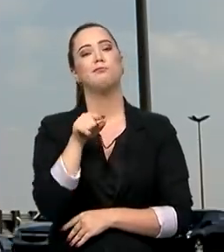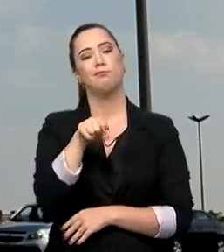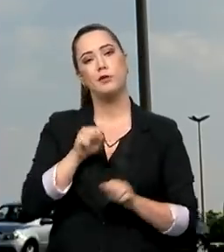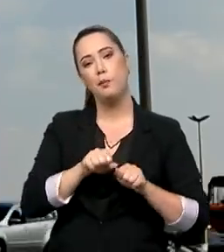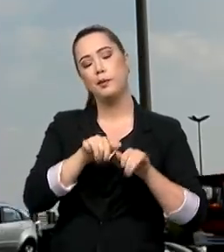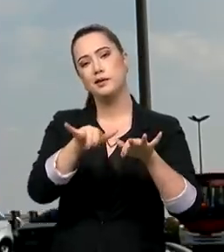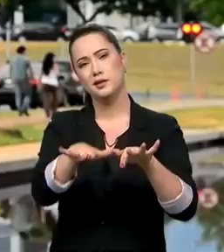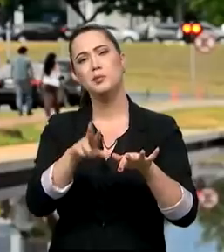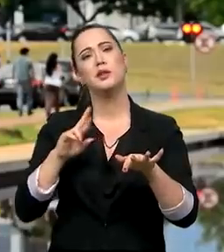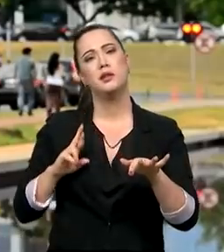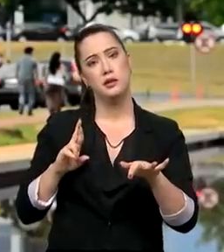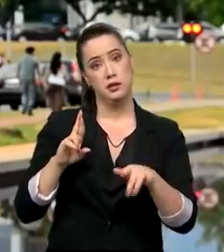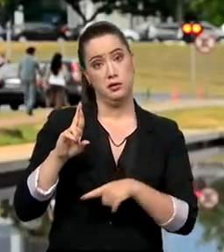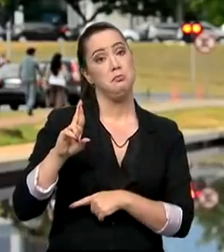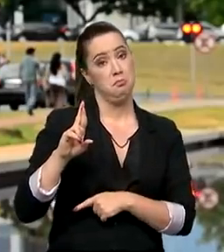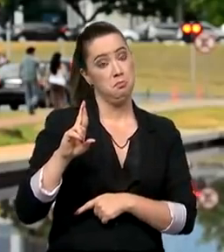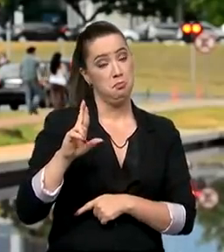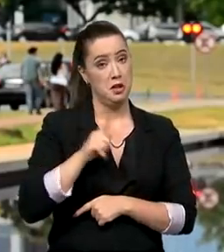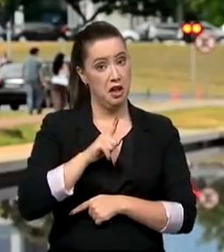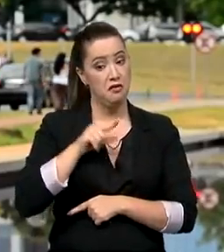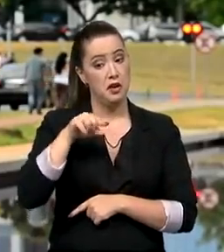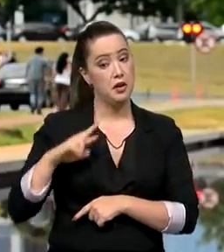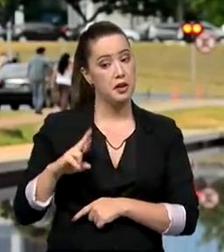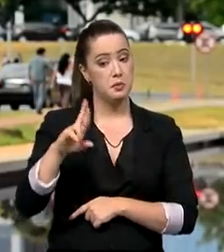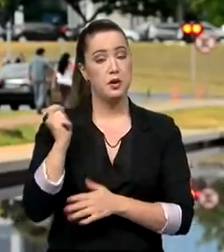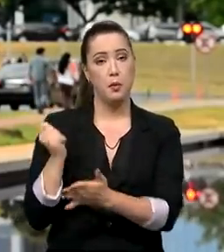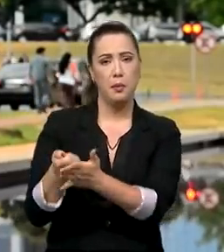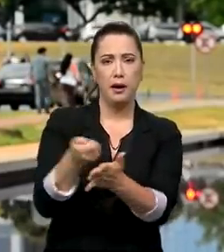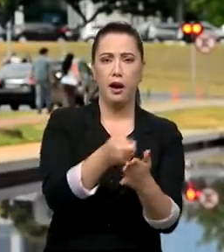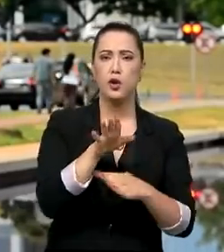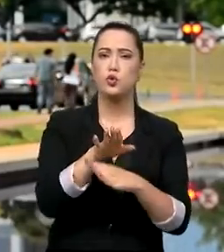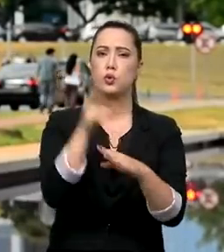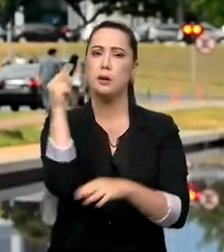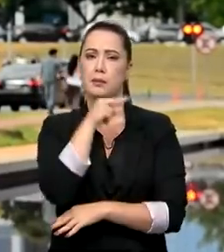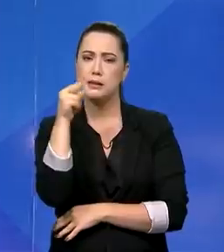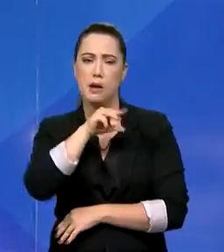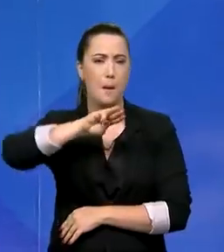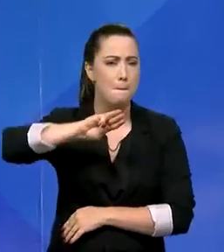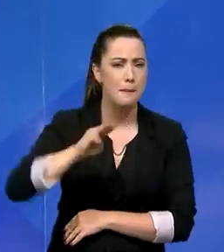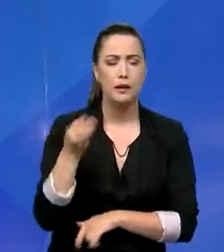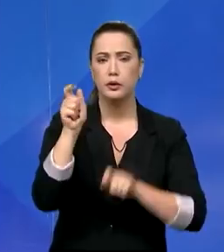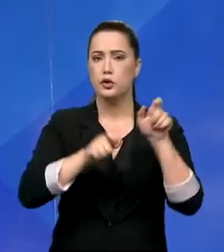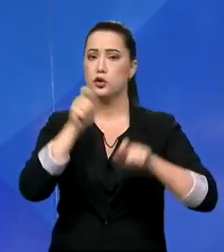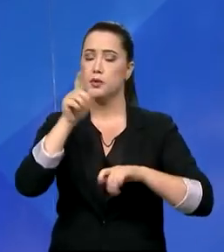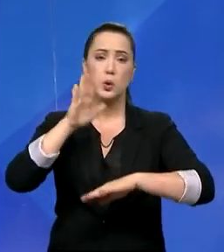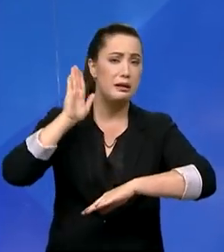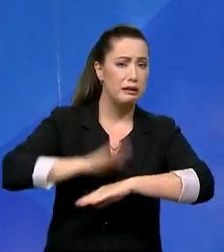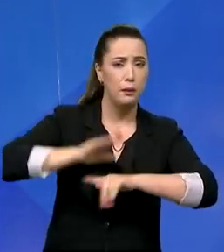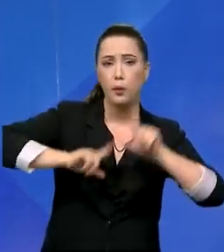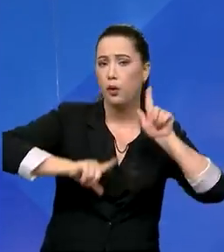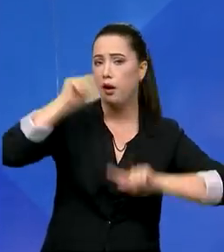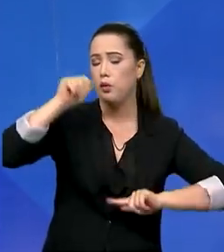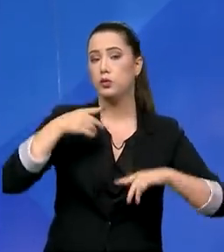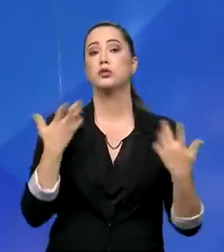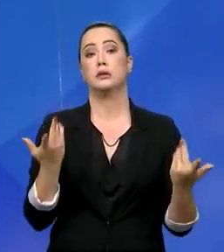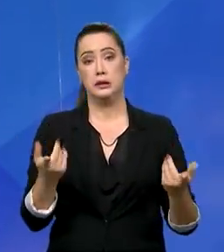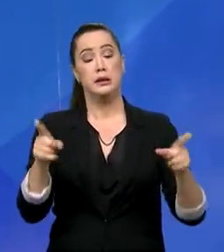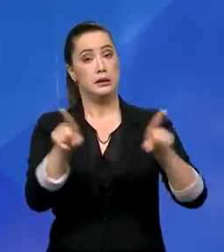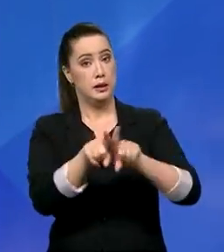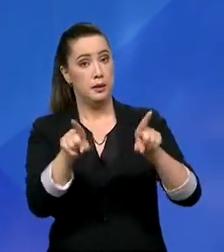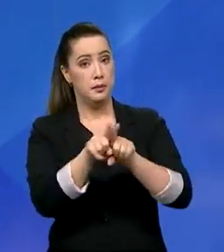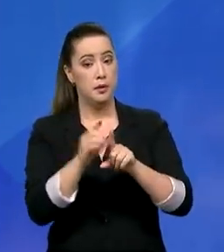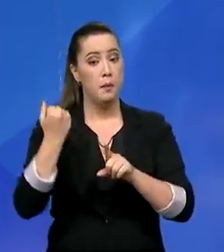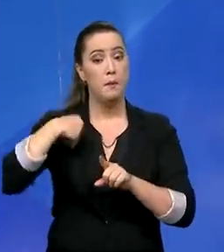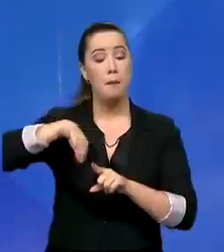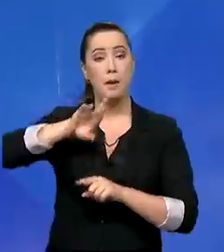responsável por pagar o auxílio emergencial a milhões de brasileiros e brasileiras em tempo recorde. Além disso, é o